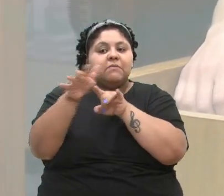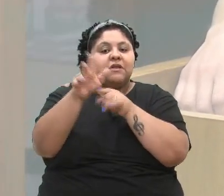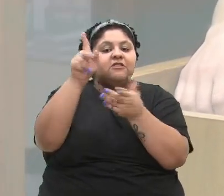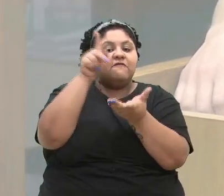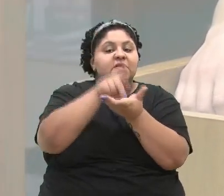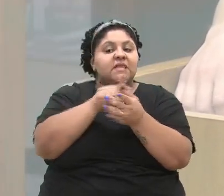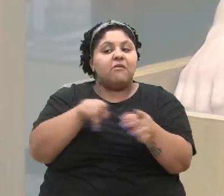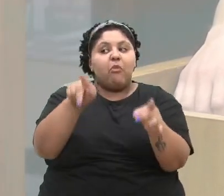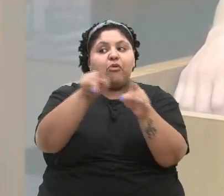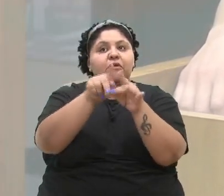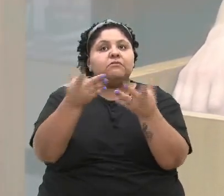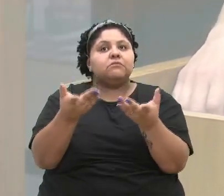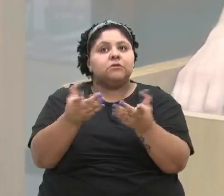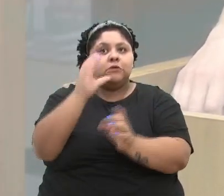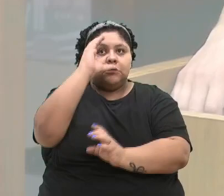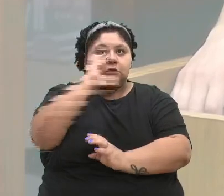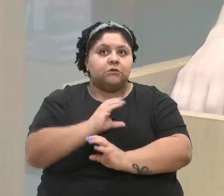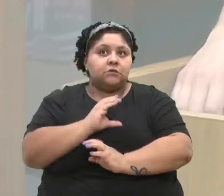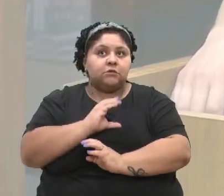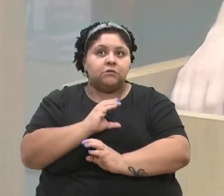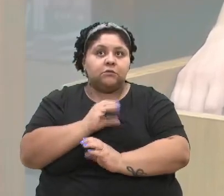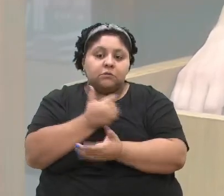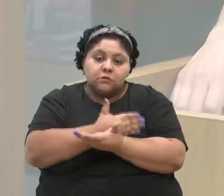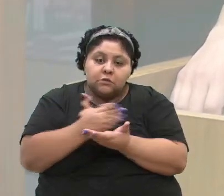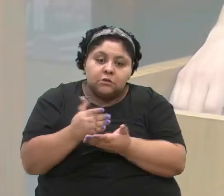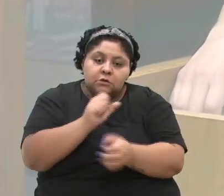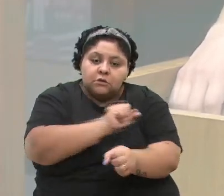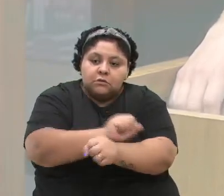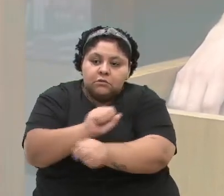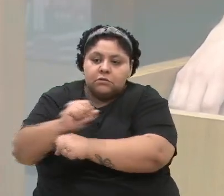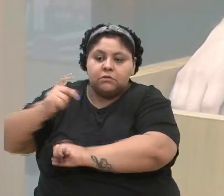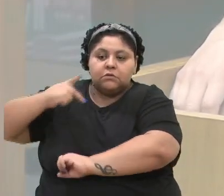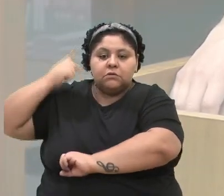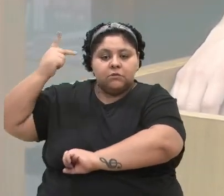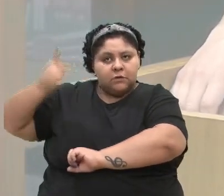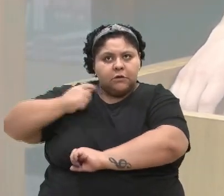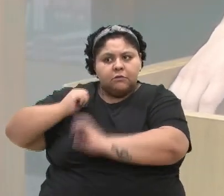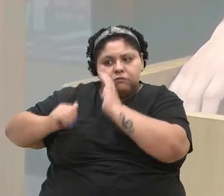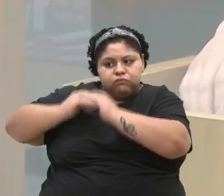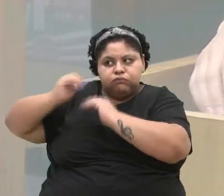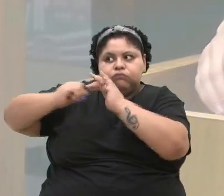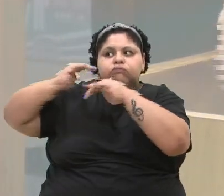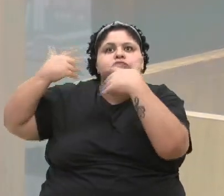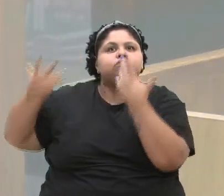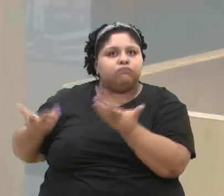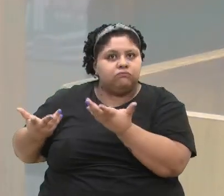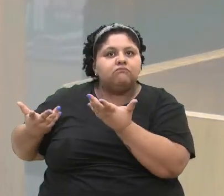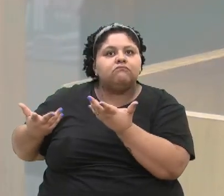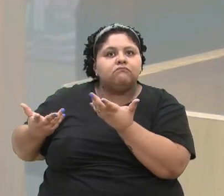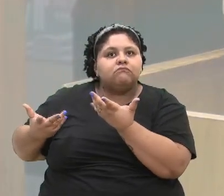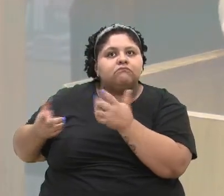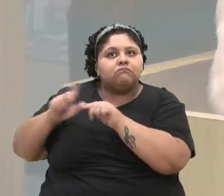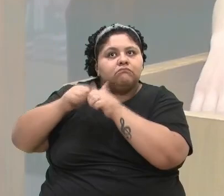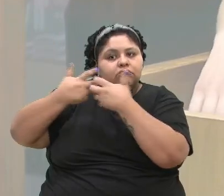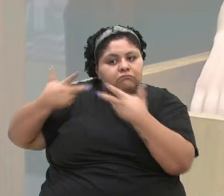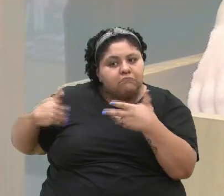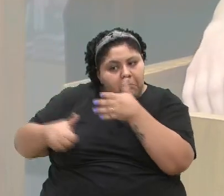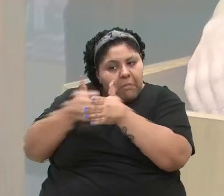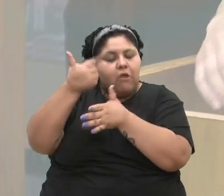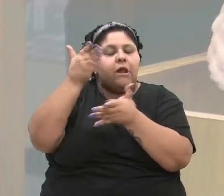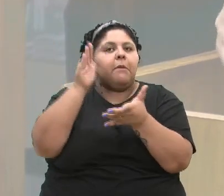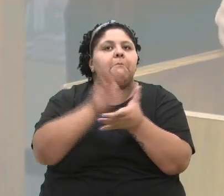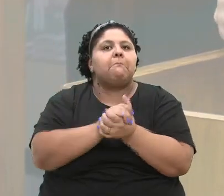população, do cidadão comum que está lá na ponta, esperando que a política pública seja desenvolvida, é que as coisas começarem a melhorar.